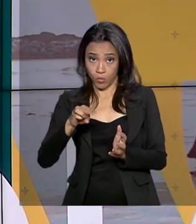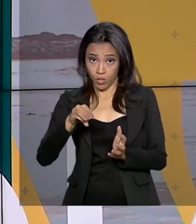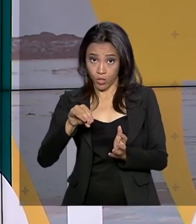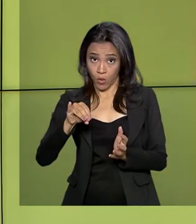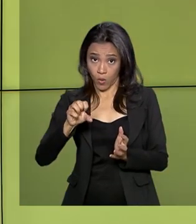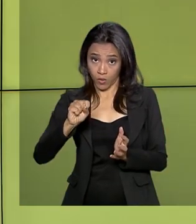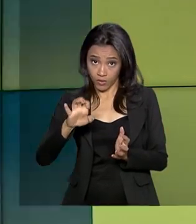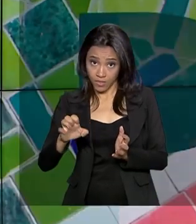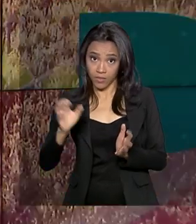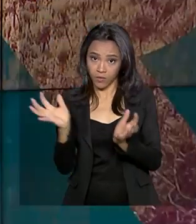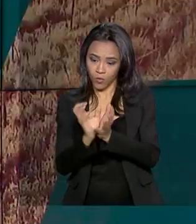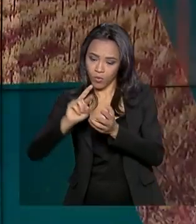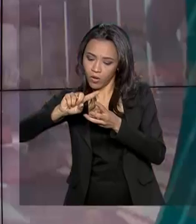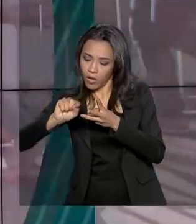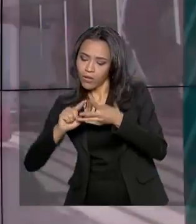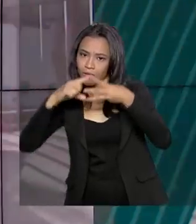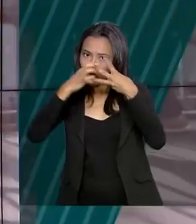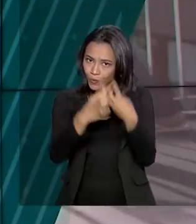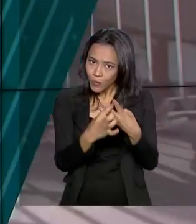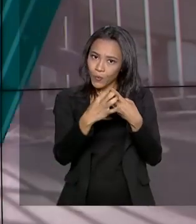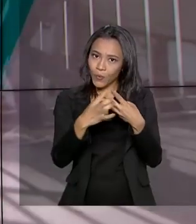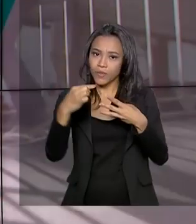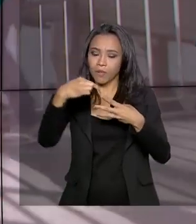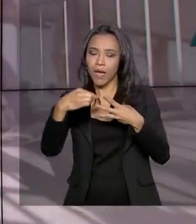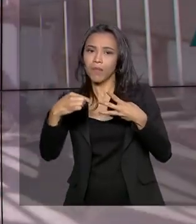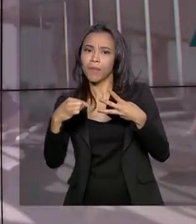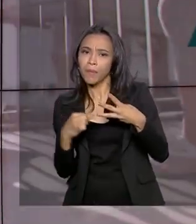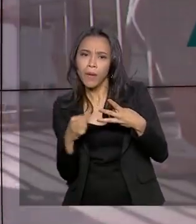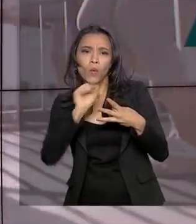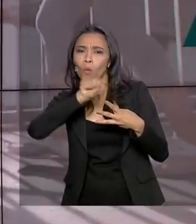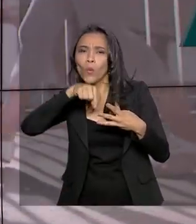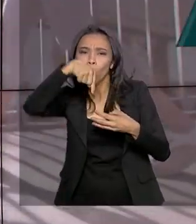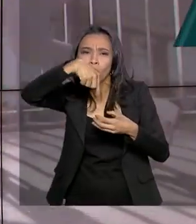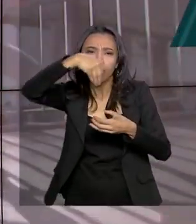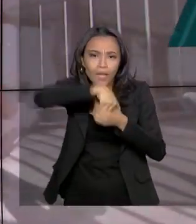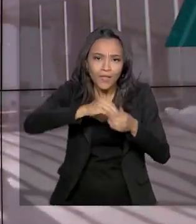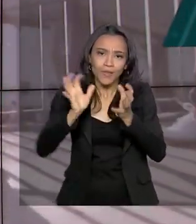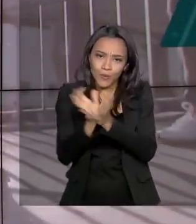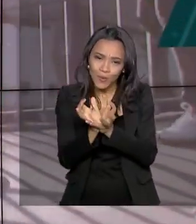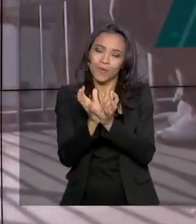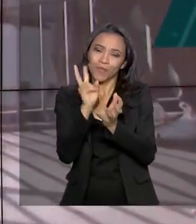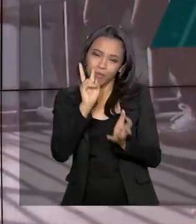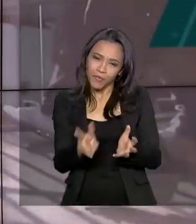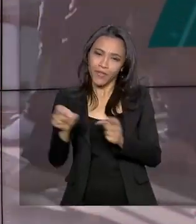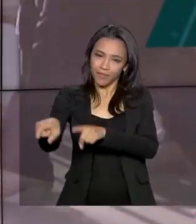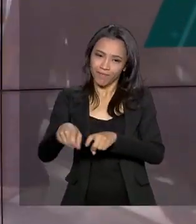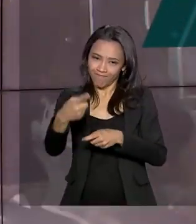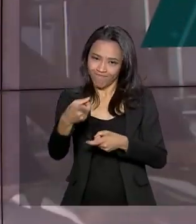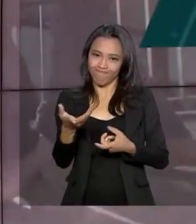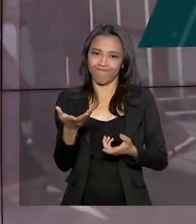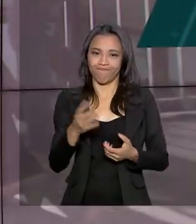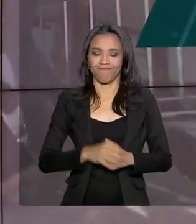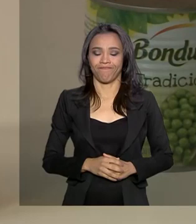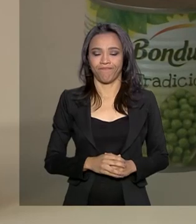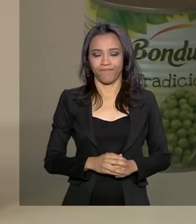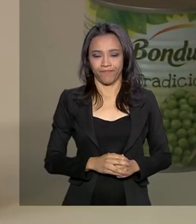oportunidade de conferir de perto cultivares de ervilha, lentilha e grão-de-bico no evento Dia de Campo da Embrapa.